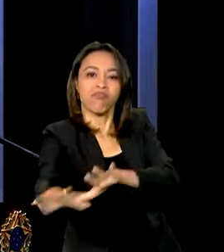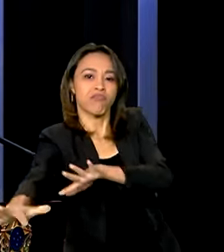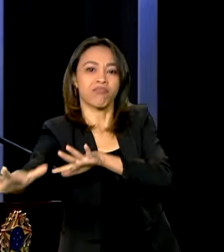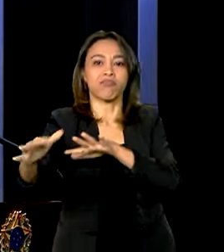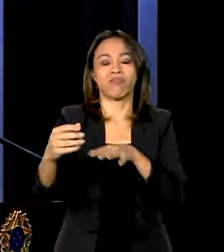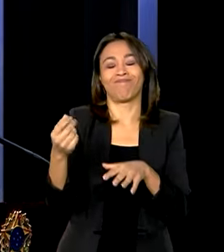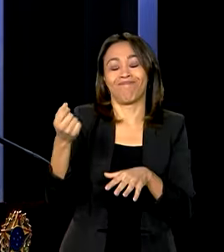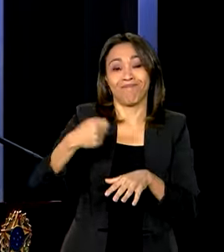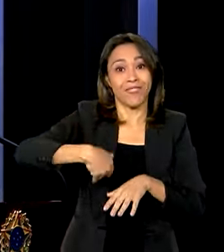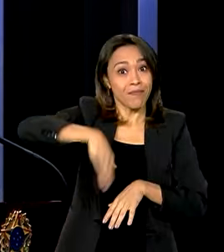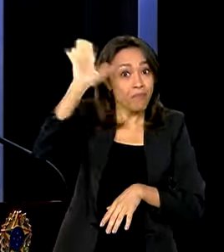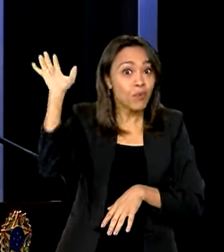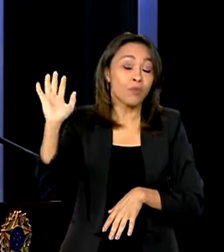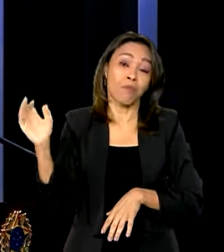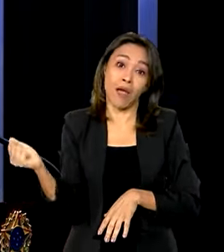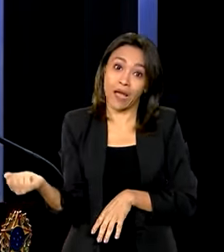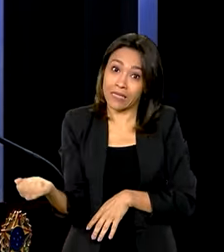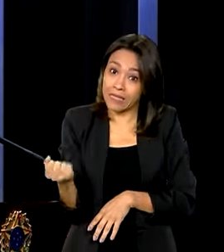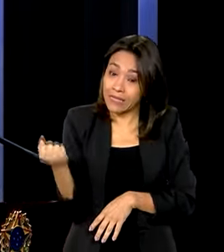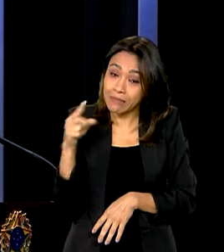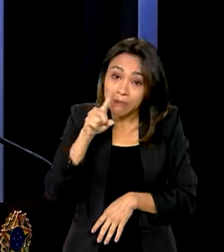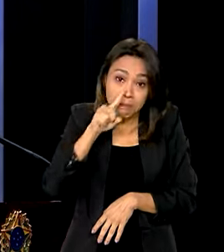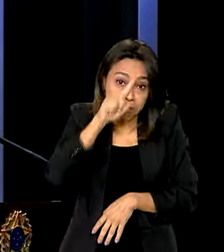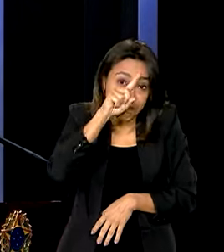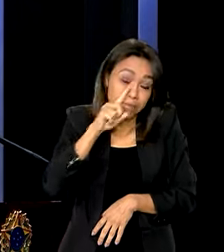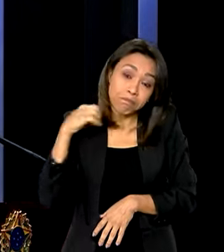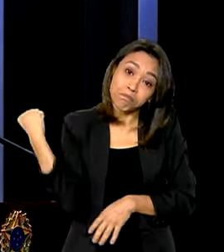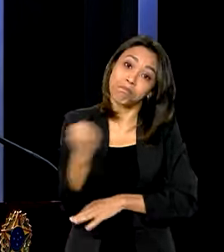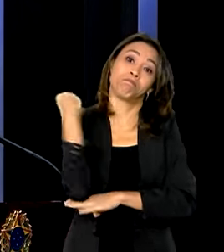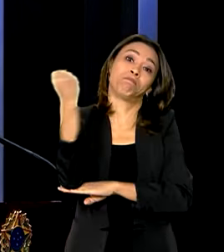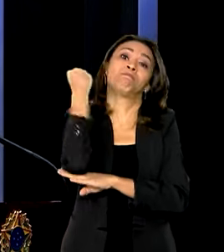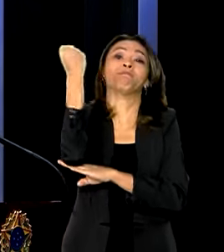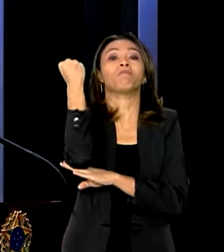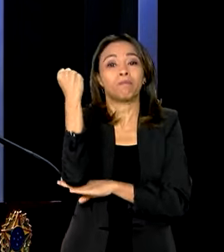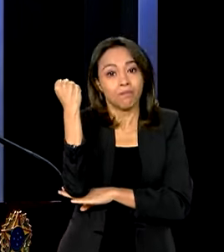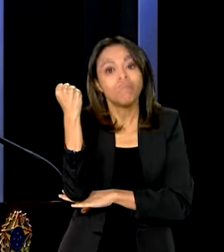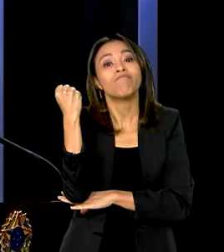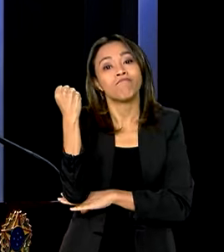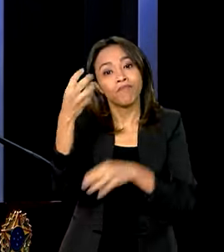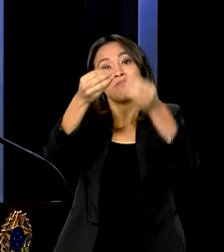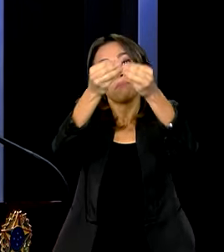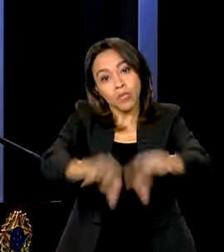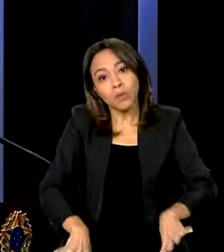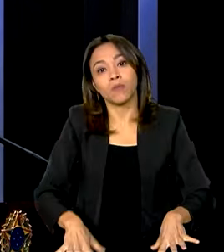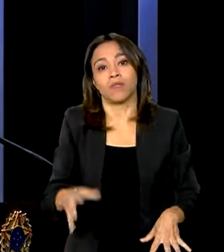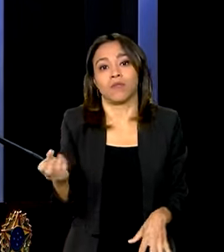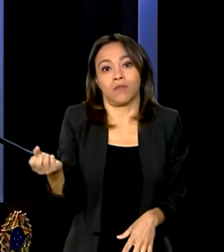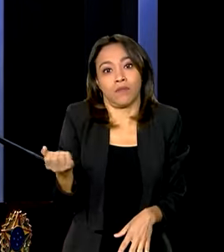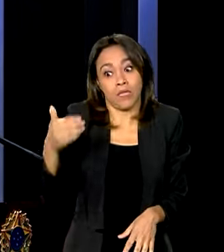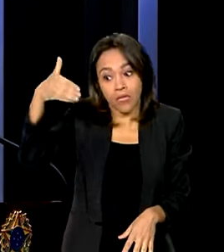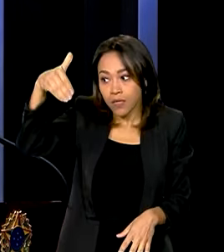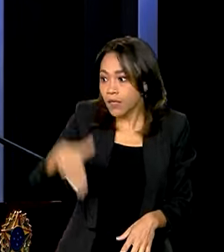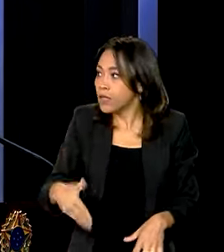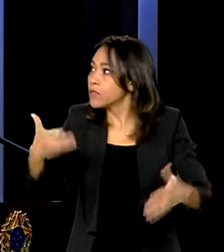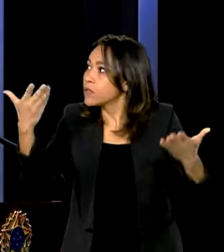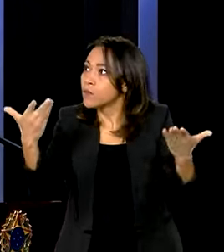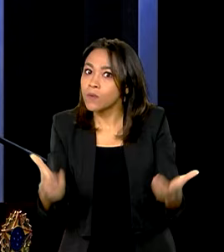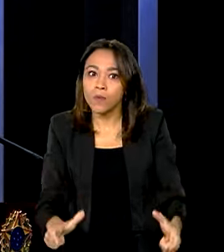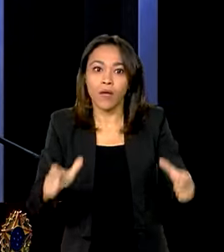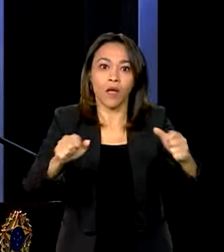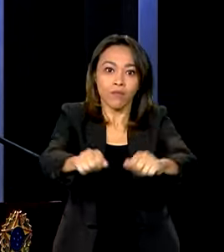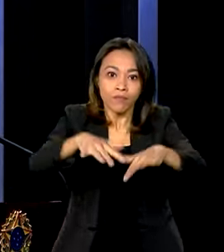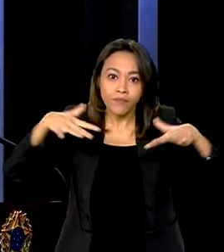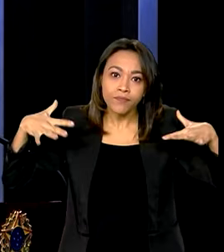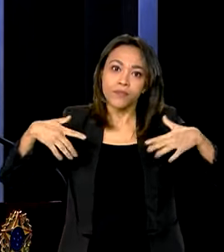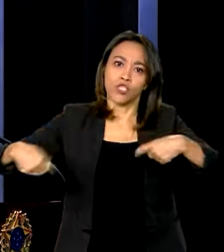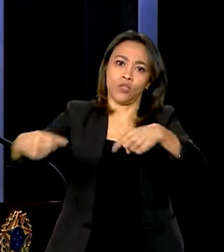muito mais caro, senhoras e senhores senadores, e este espaço tão importante de discussão desse